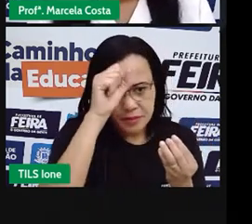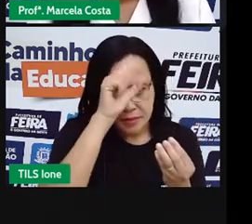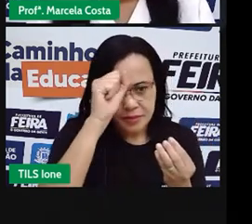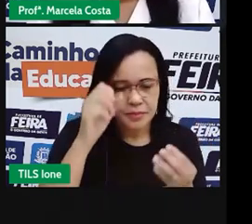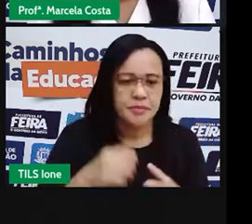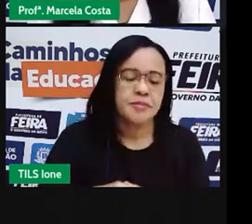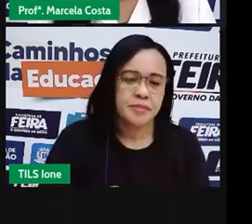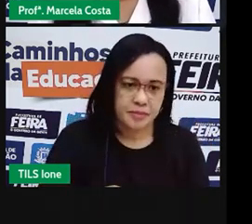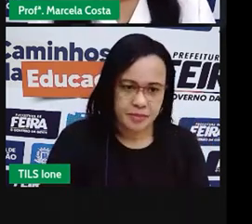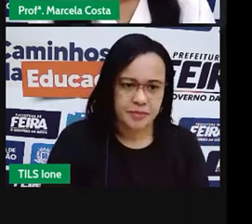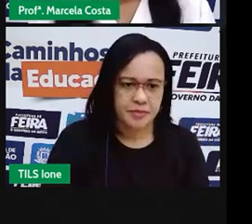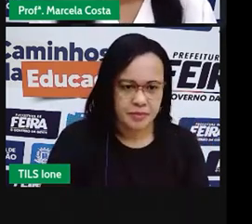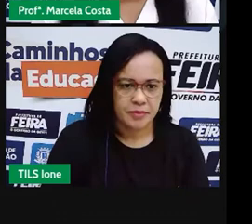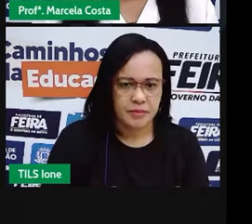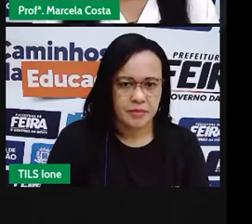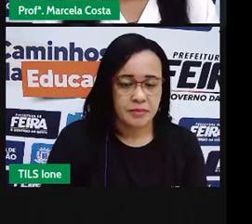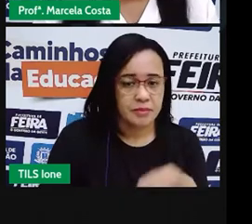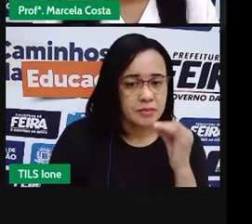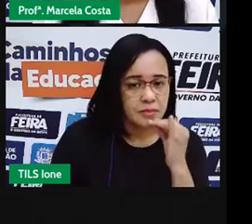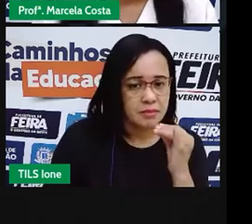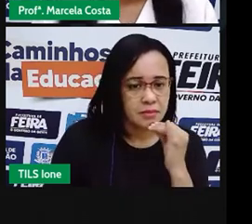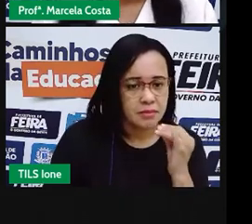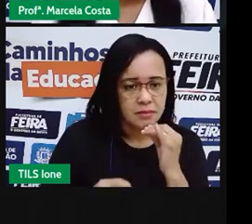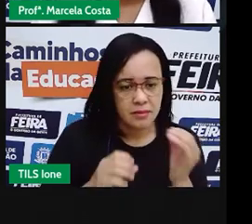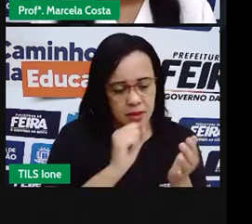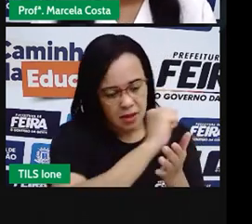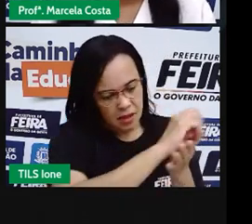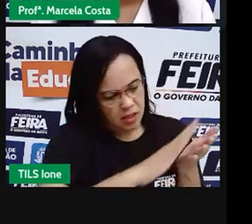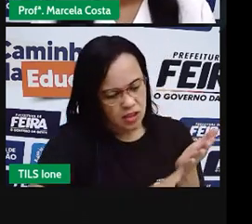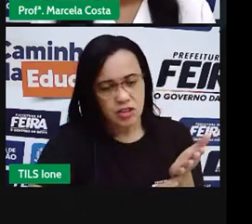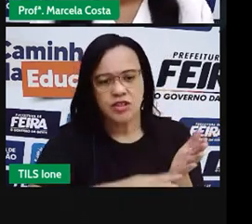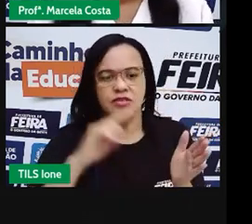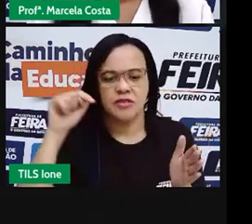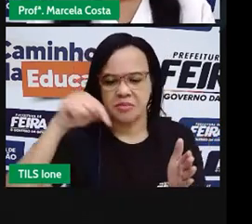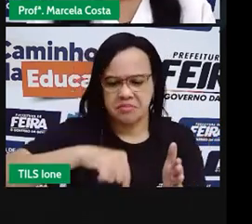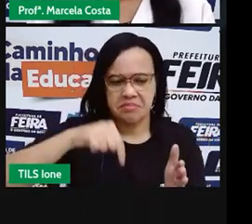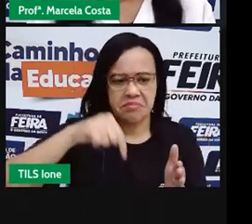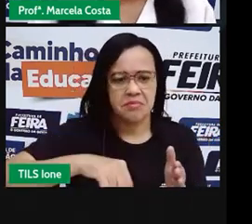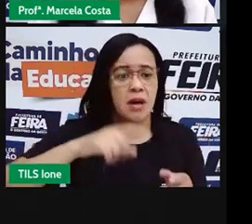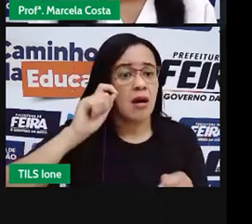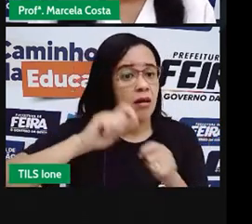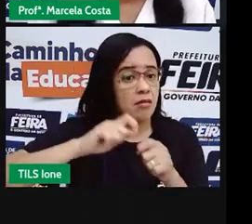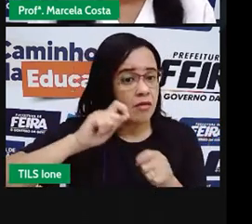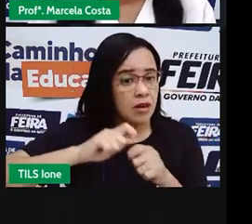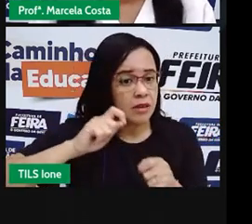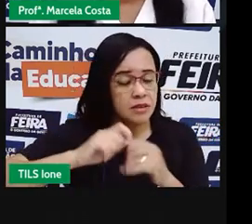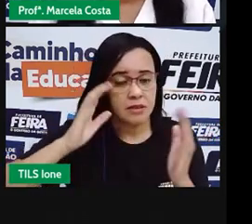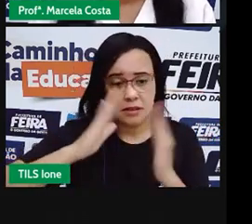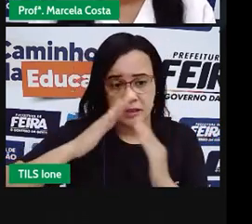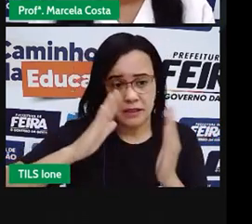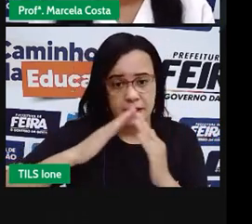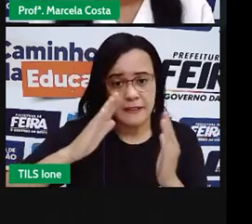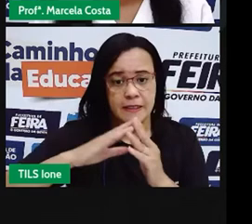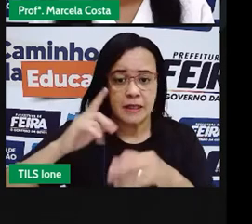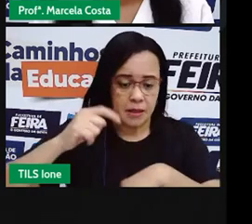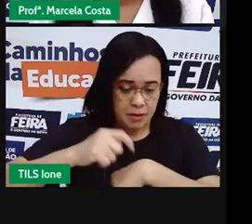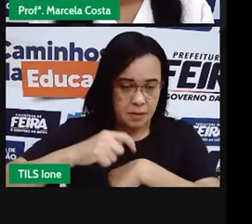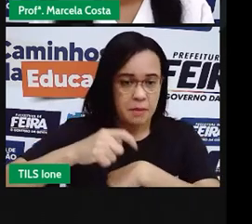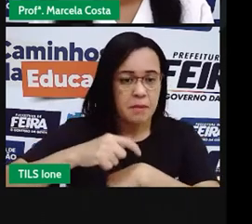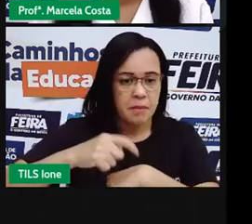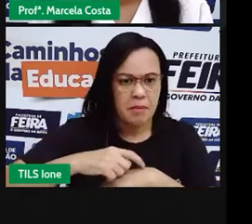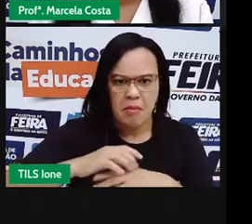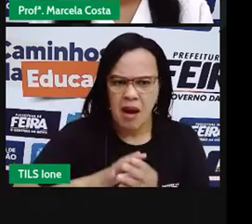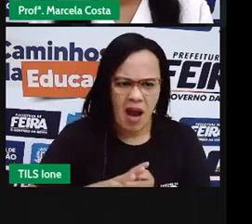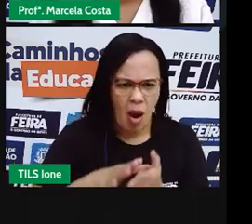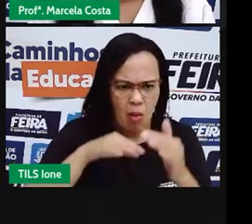Faça as atividades no dia para não deixar acumulado. Então, nesse momento que a gente está tendo as atividades